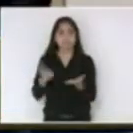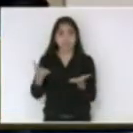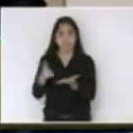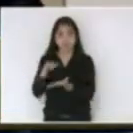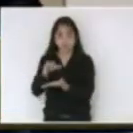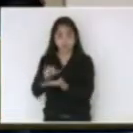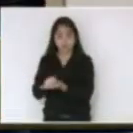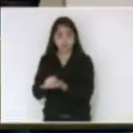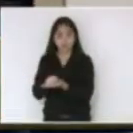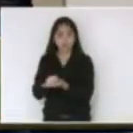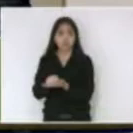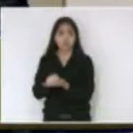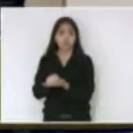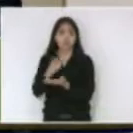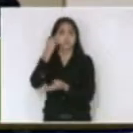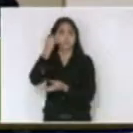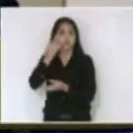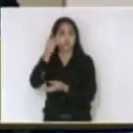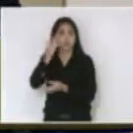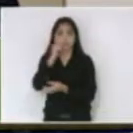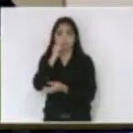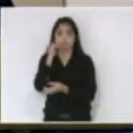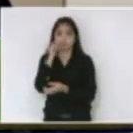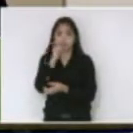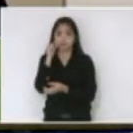para falar o deputado Dirceu Dresch